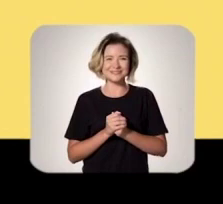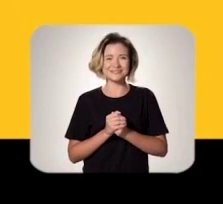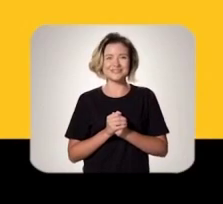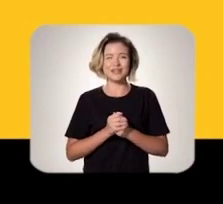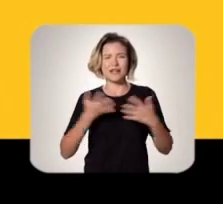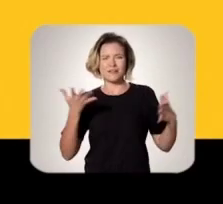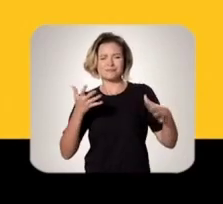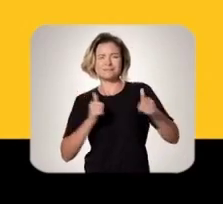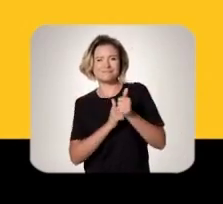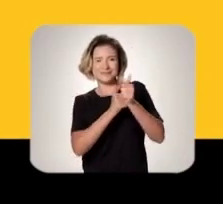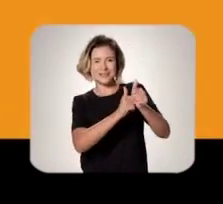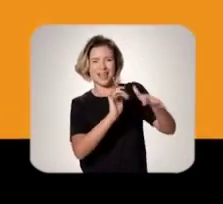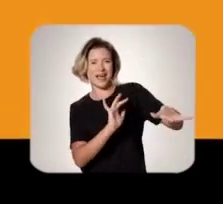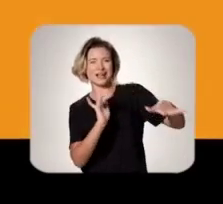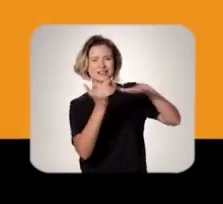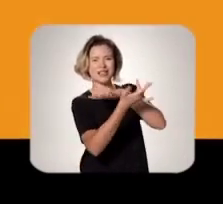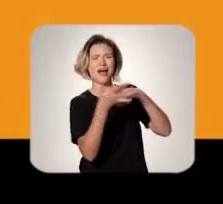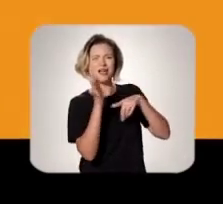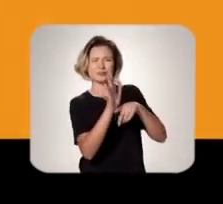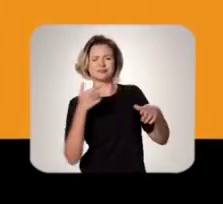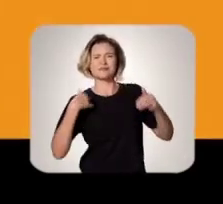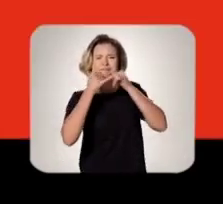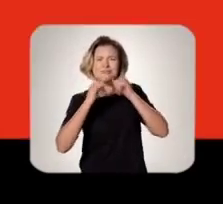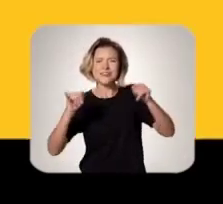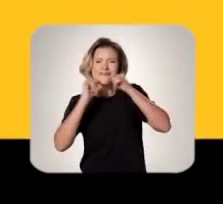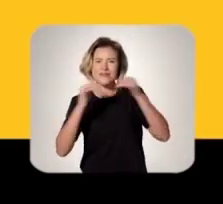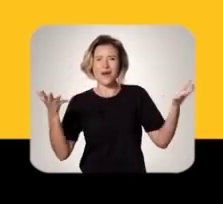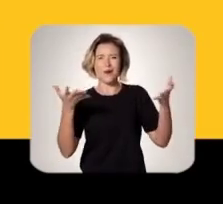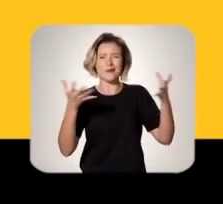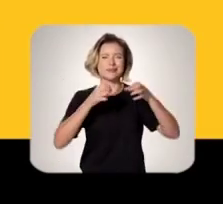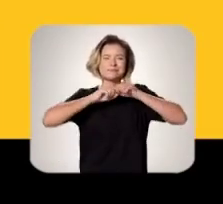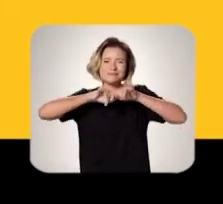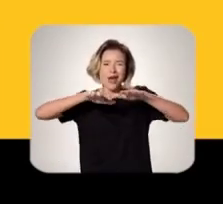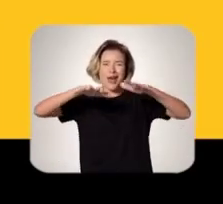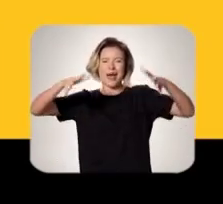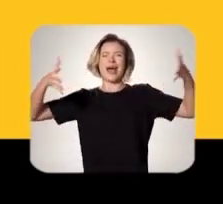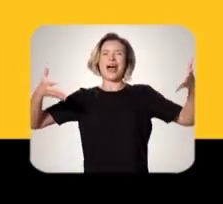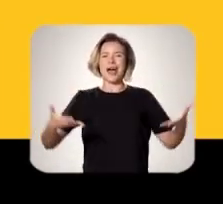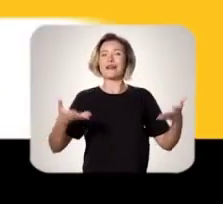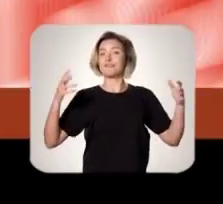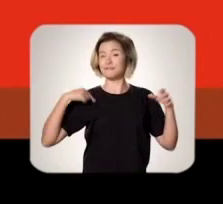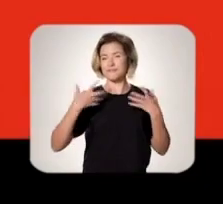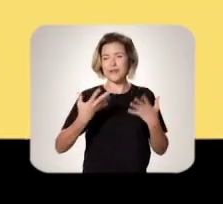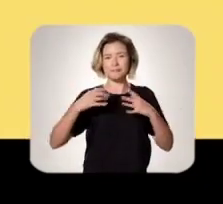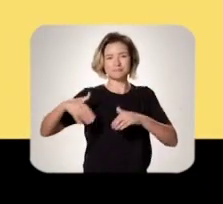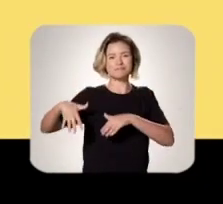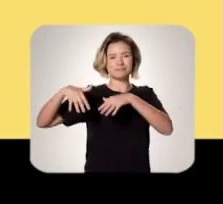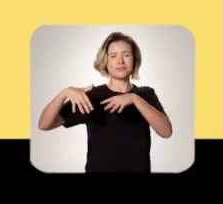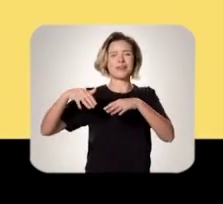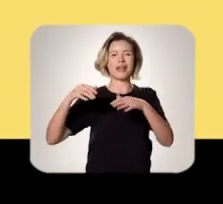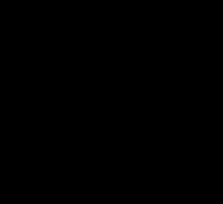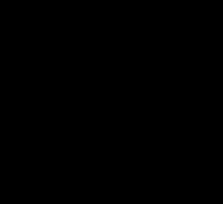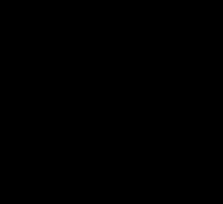Siga nossas redes sociais E ajude a divulgar Nossas ideias Bora levar o Recife Pra frente